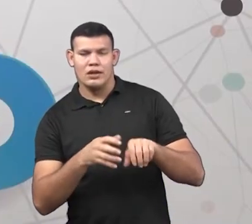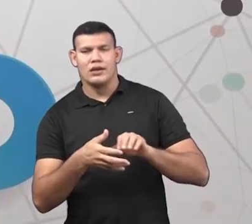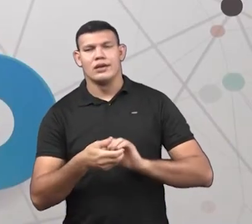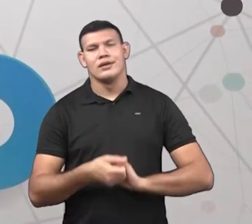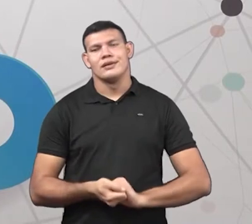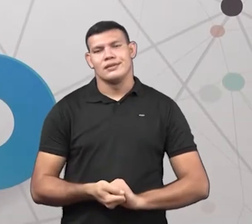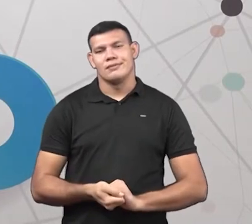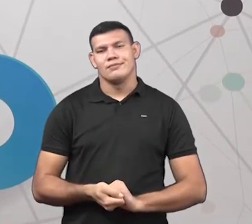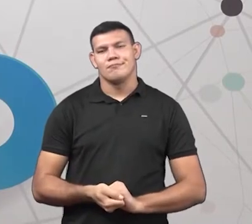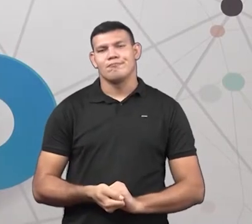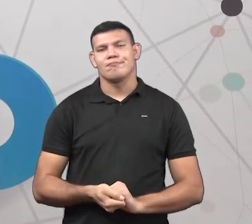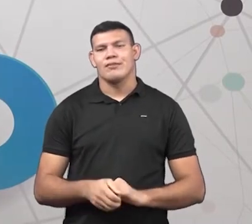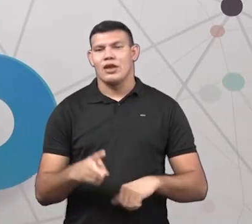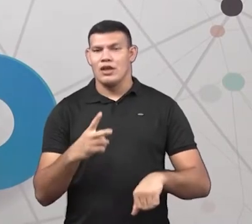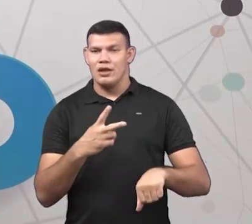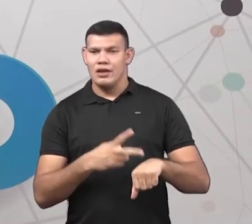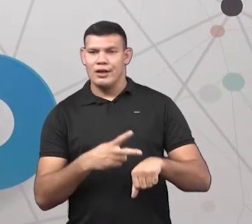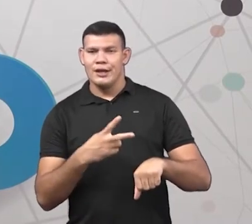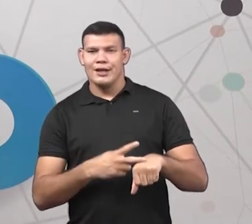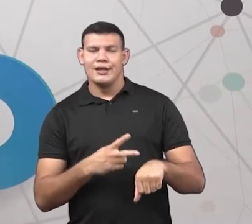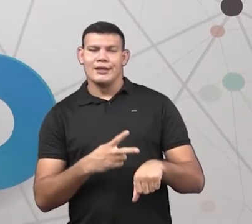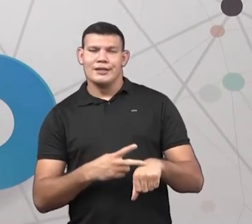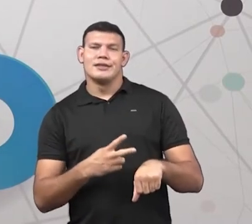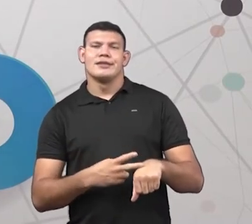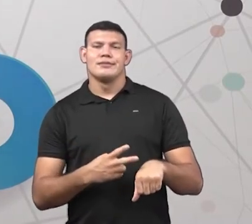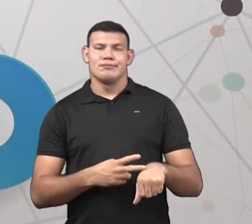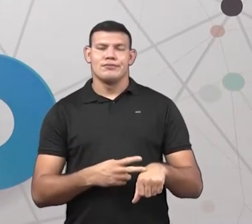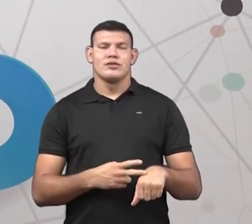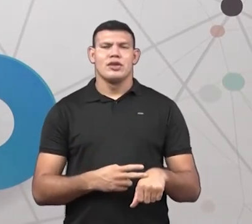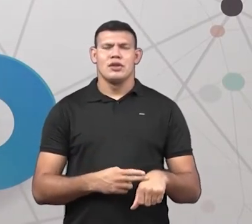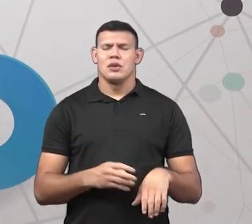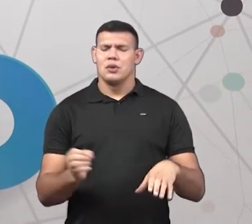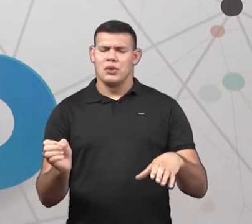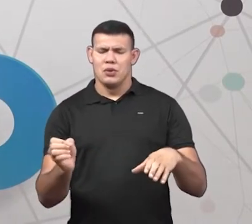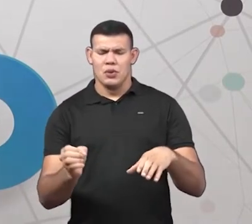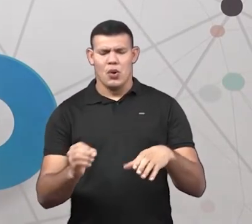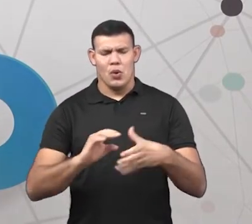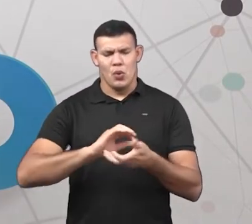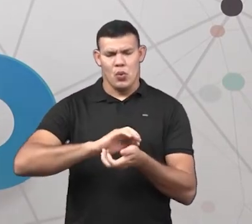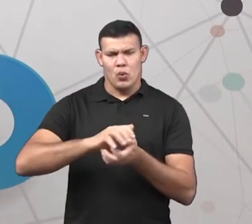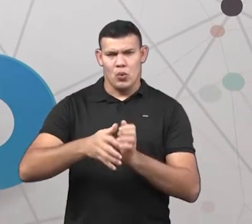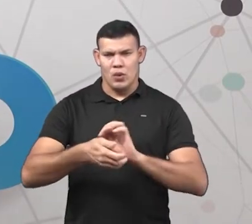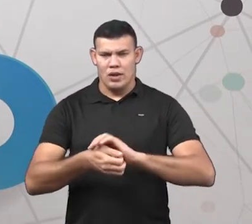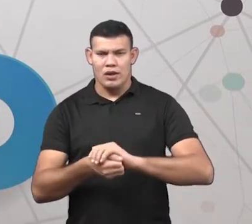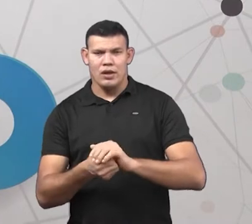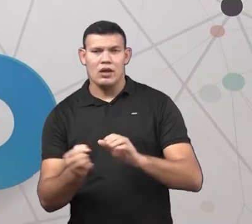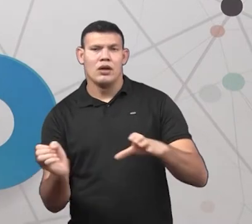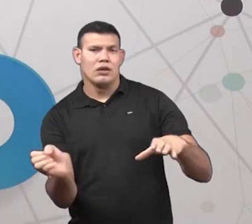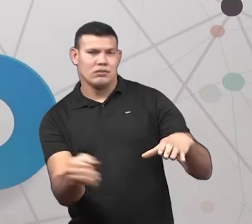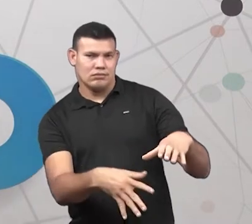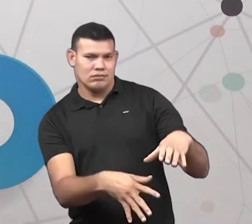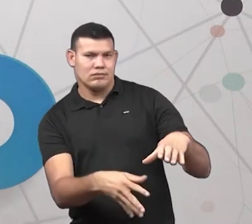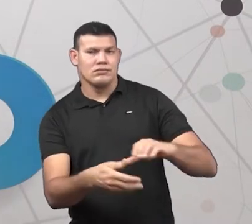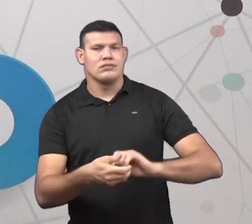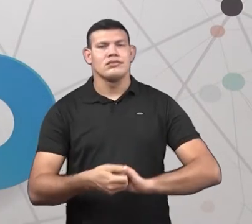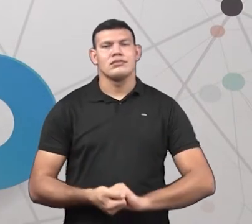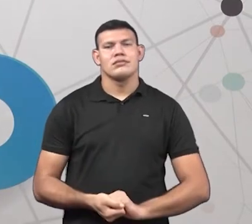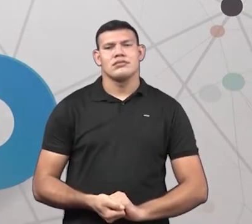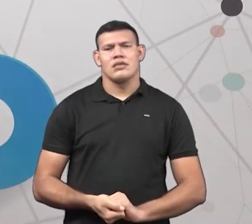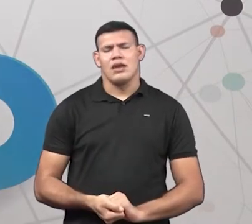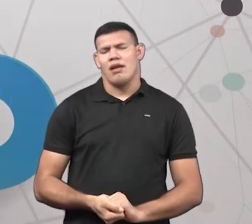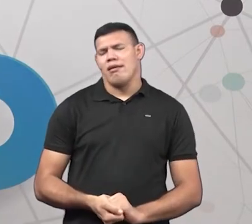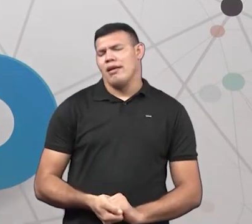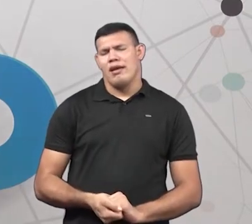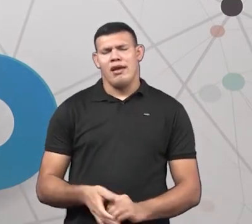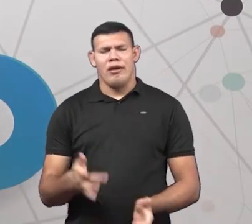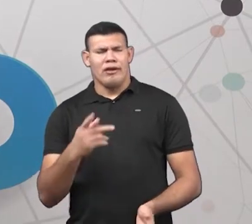você já sabe que se tiver um vidro, quebrou um vidro, você vai jogar o vidro naquele lugar. Ah, professor, mas